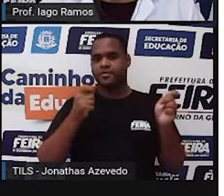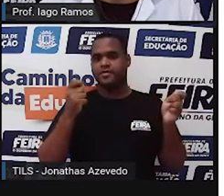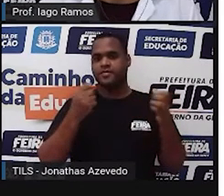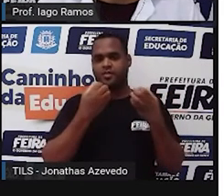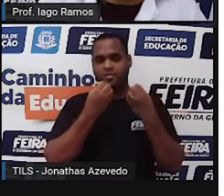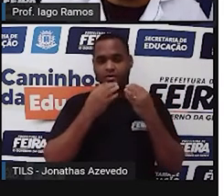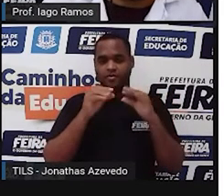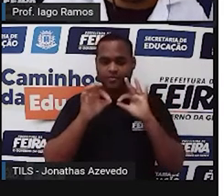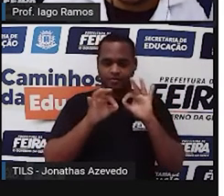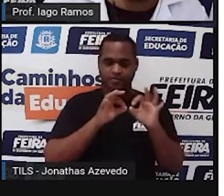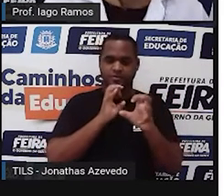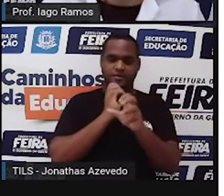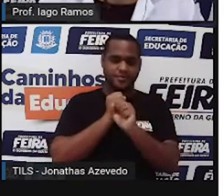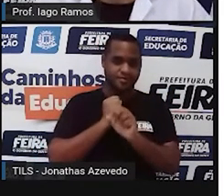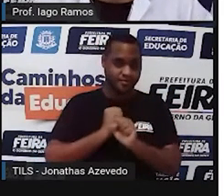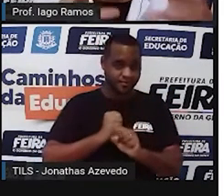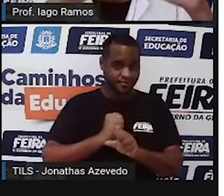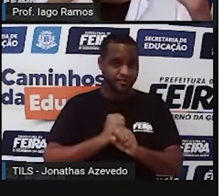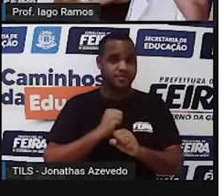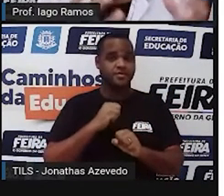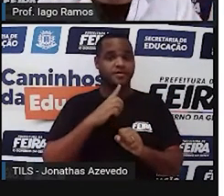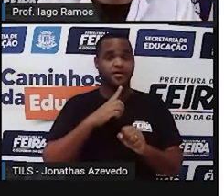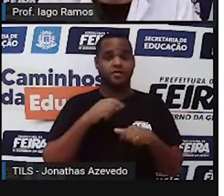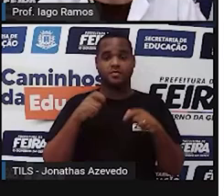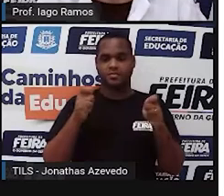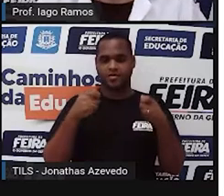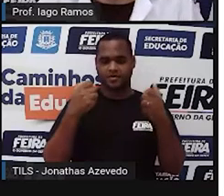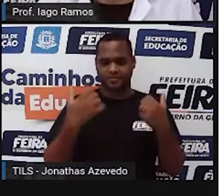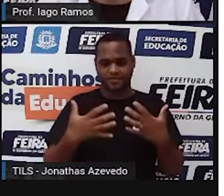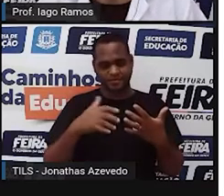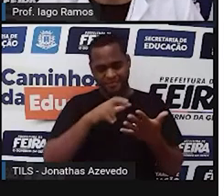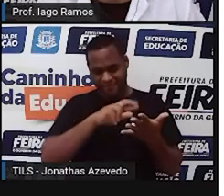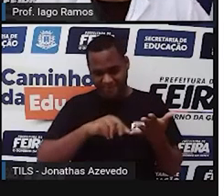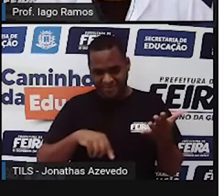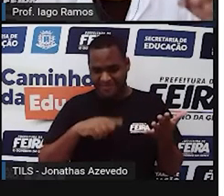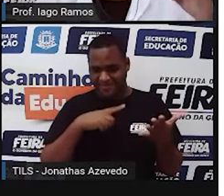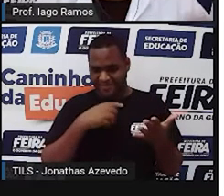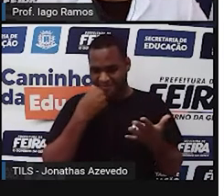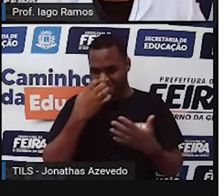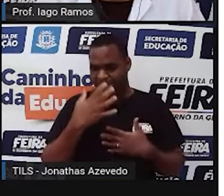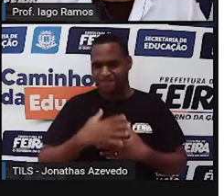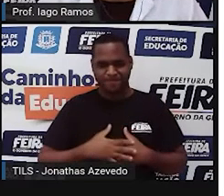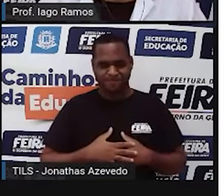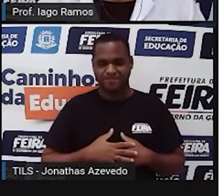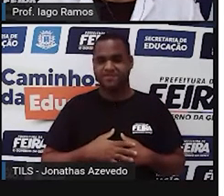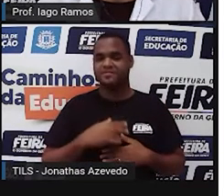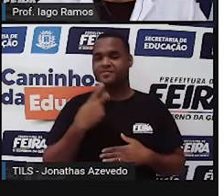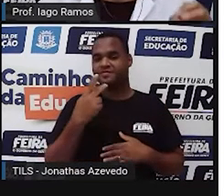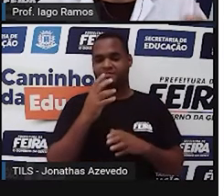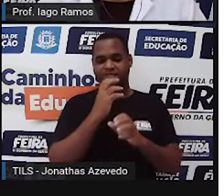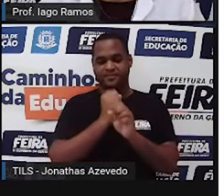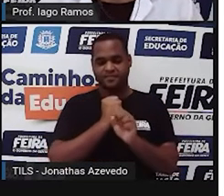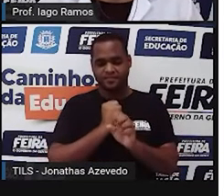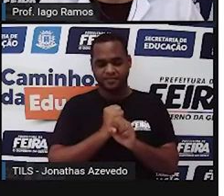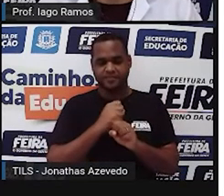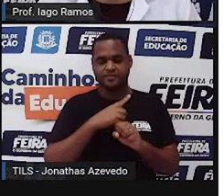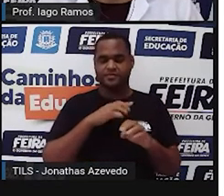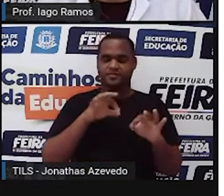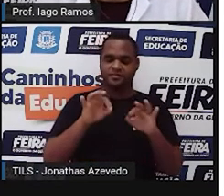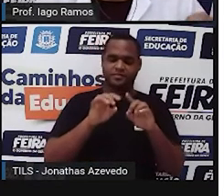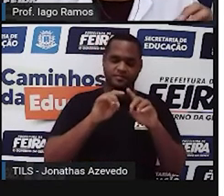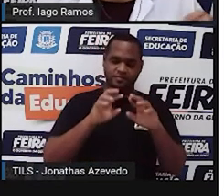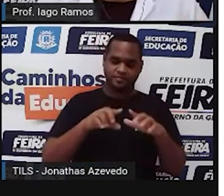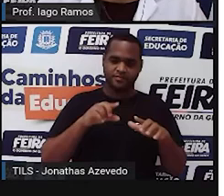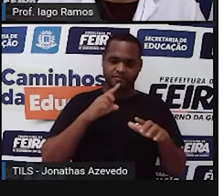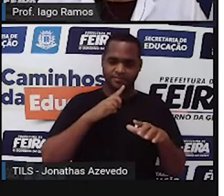Que envolvem cálculo, por isso que eu pedi todo aquele material, e esse cálculo tem a ver com transformação